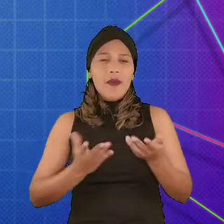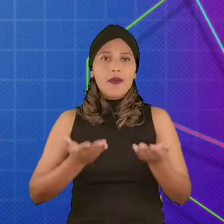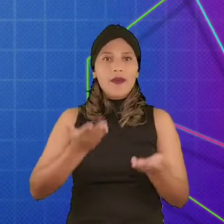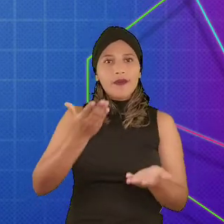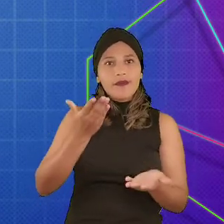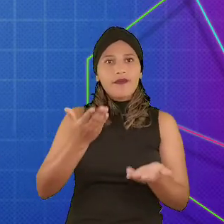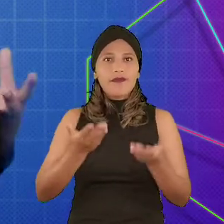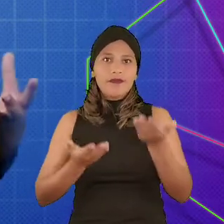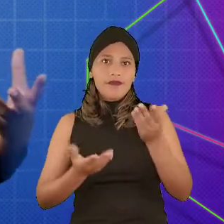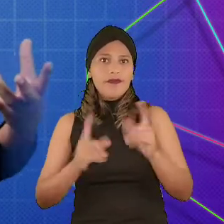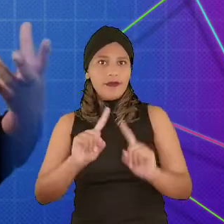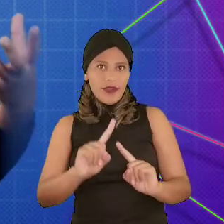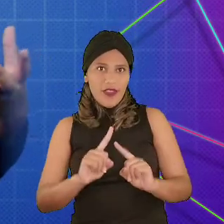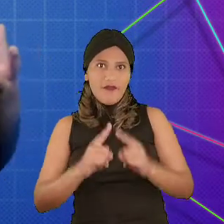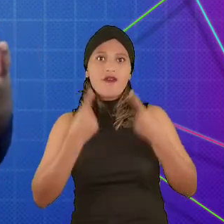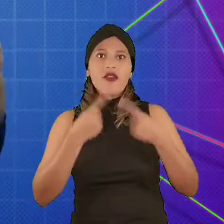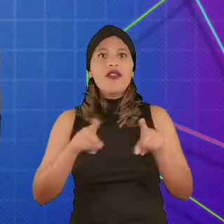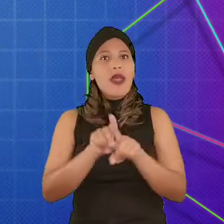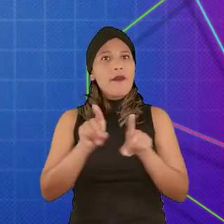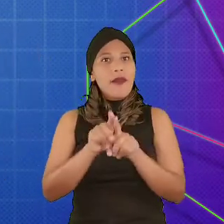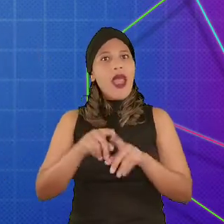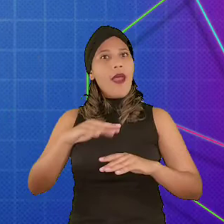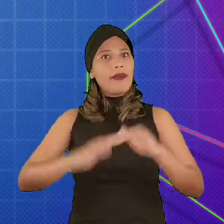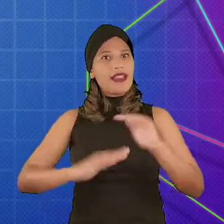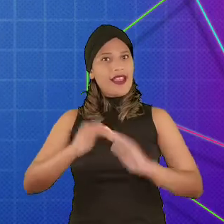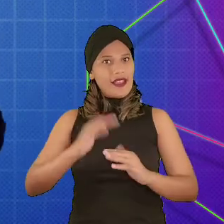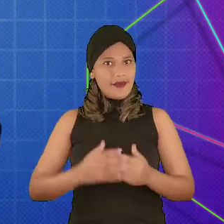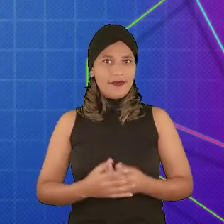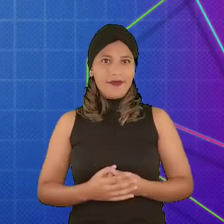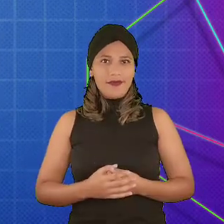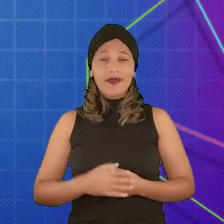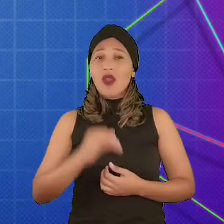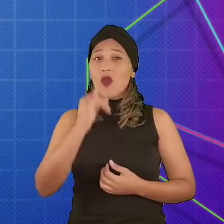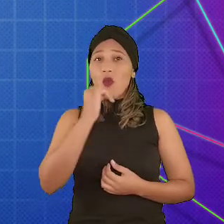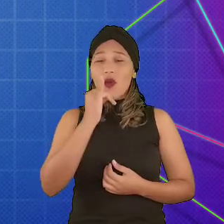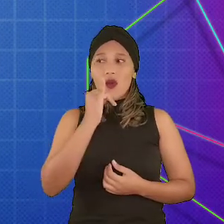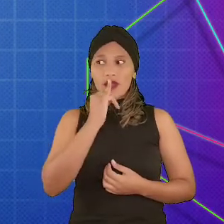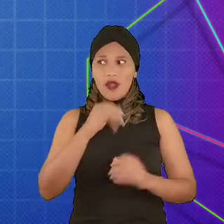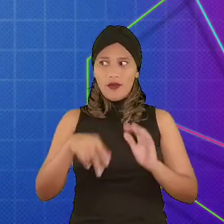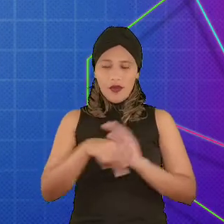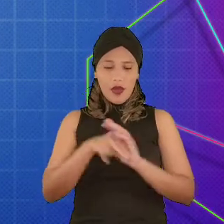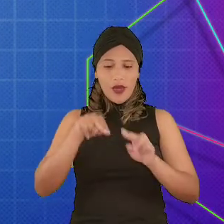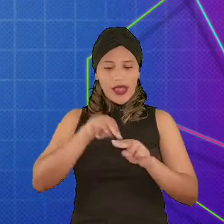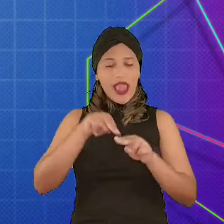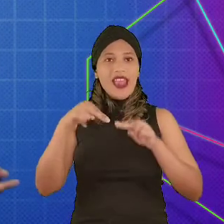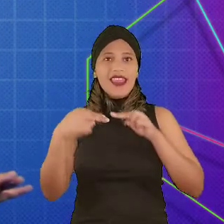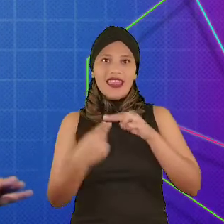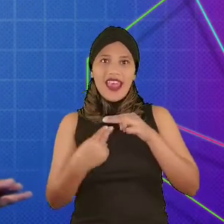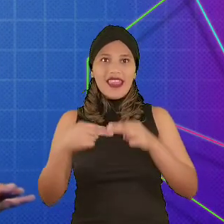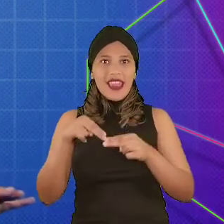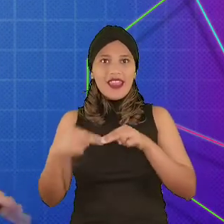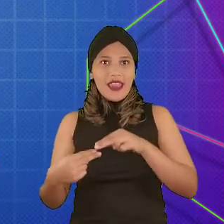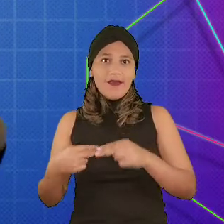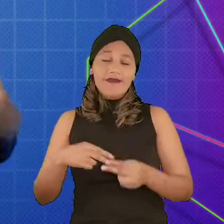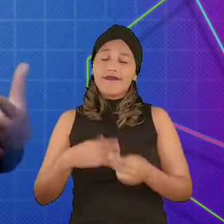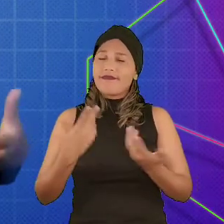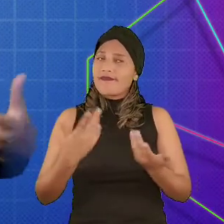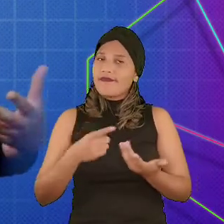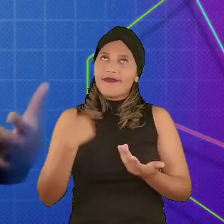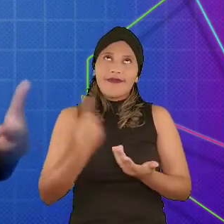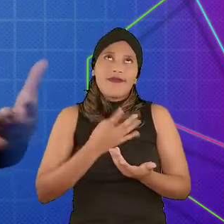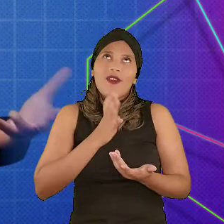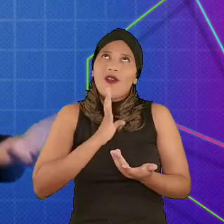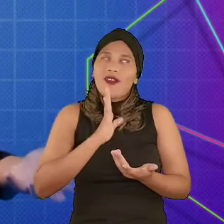equilíbrio entre desafio e habilidade. Vou pegar aqui o exemplo do Tetris. O Tetris é um clássico, né? É